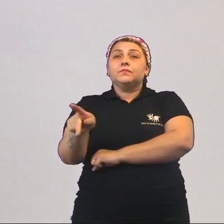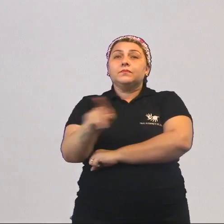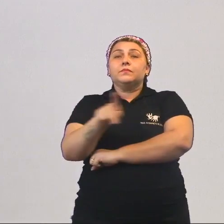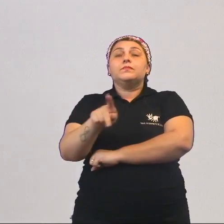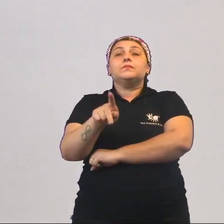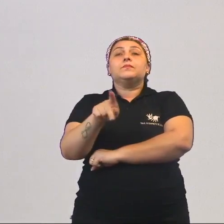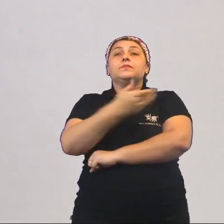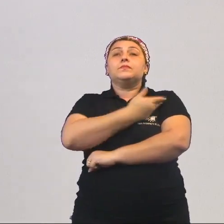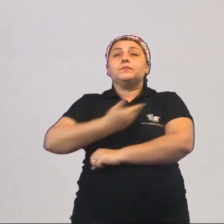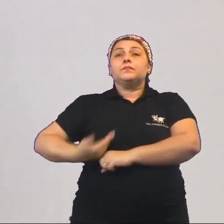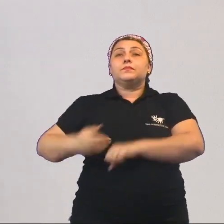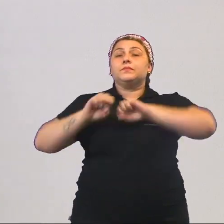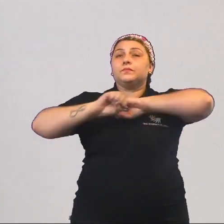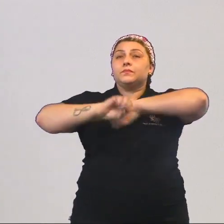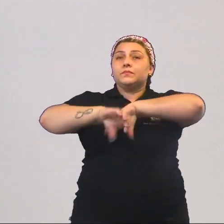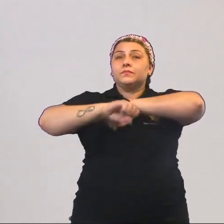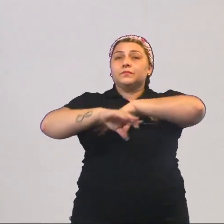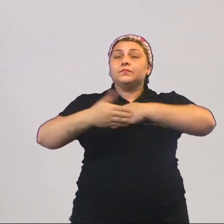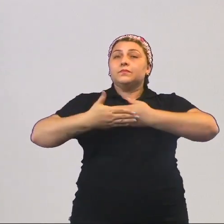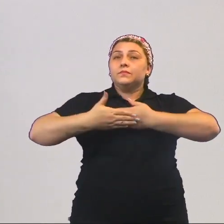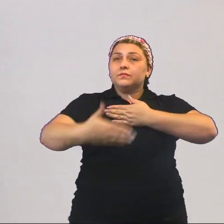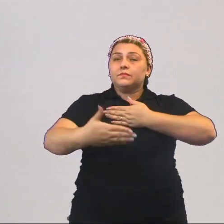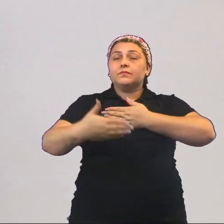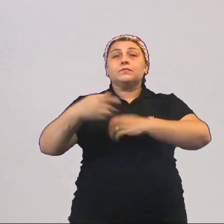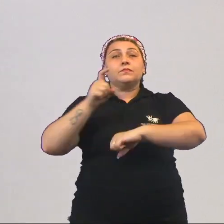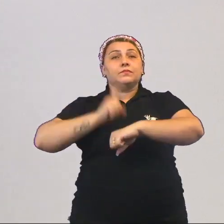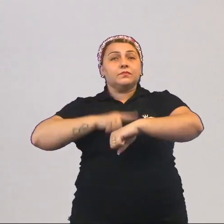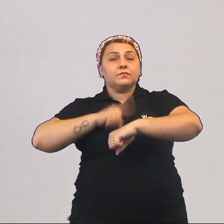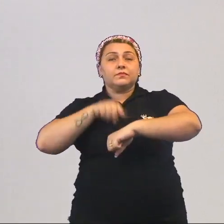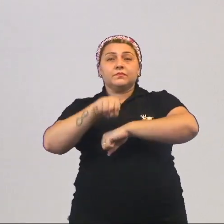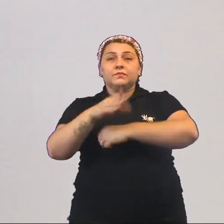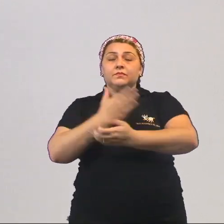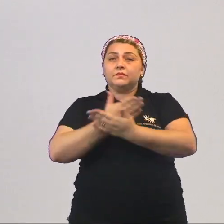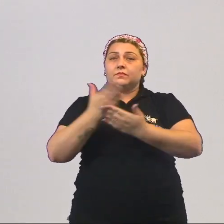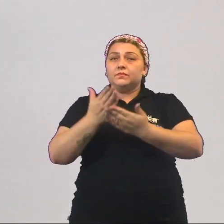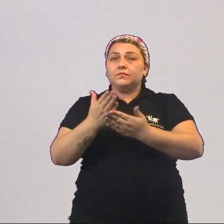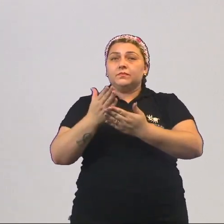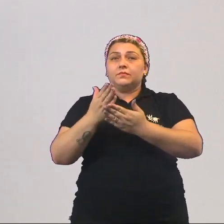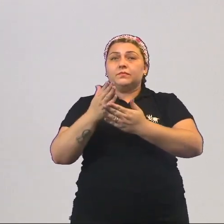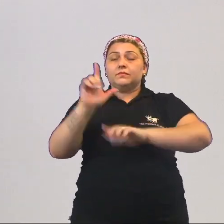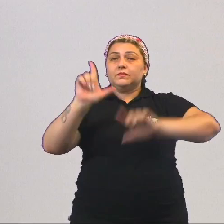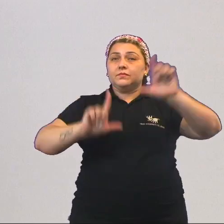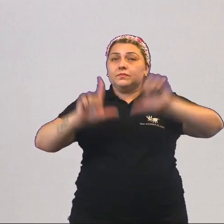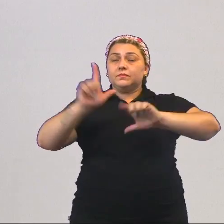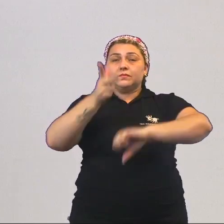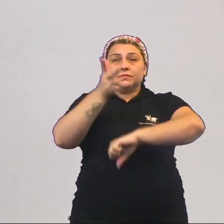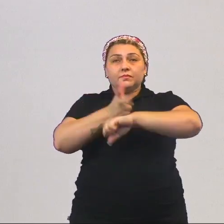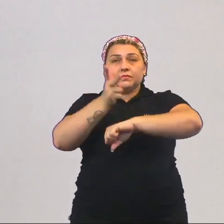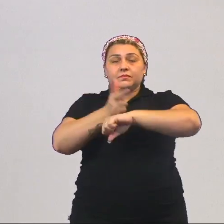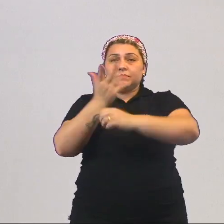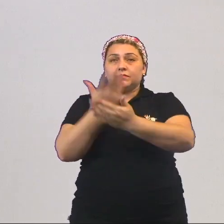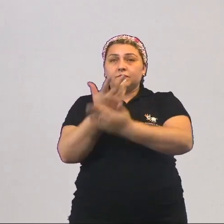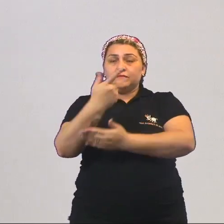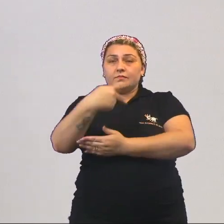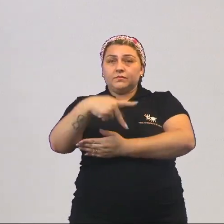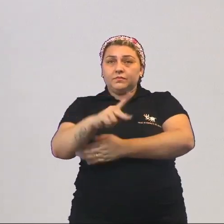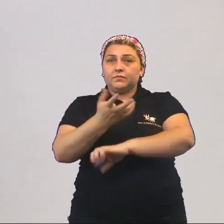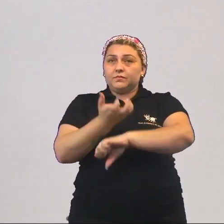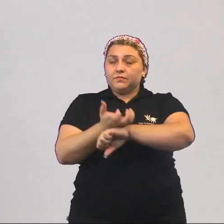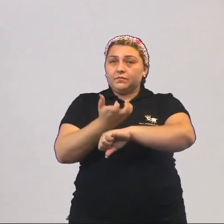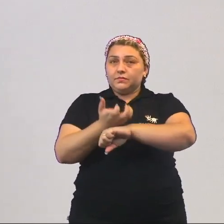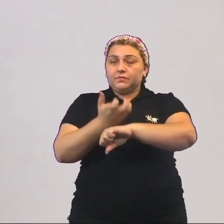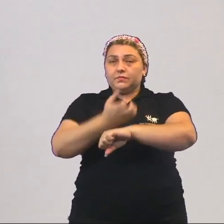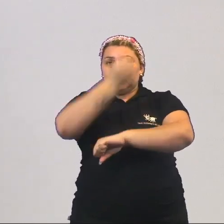da Rede Pública de Ensino e a partir deste momento você começa a assistir a videoaula do seu componente